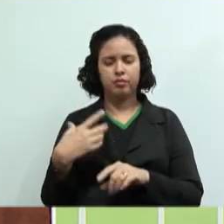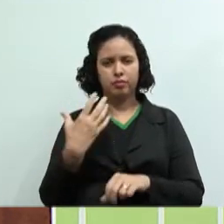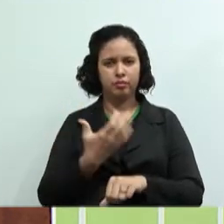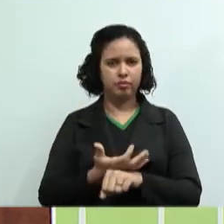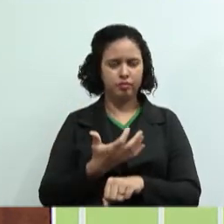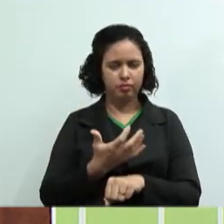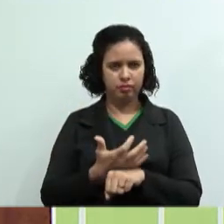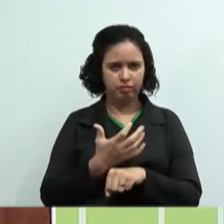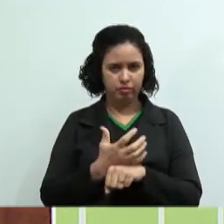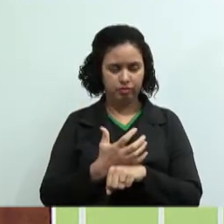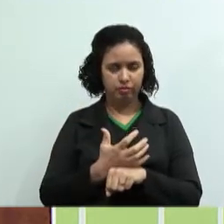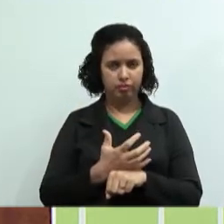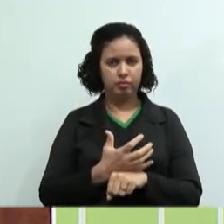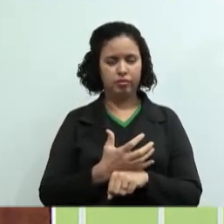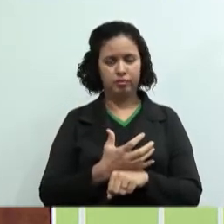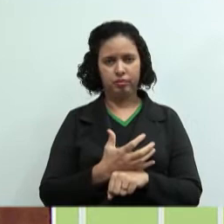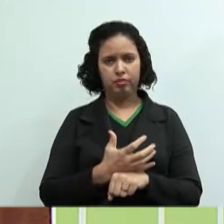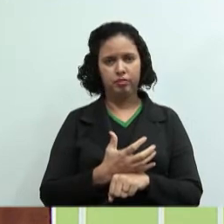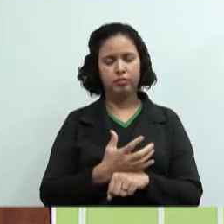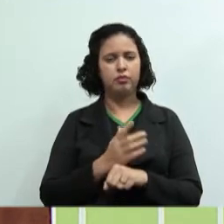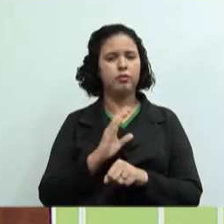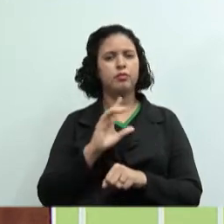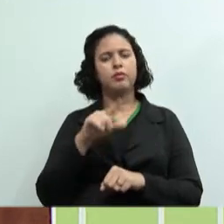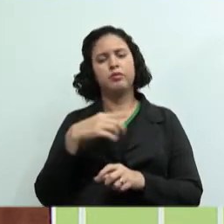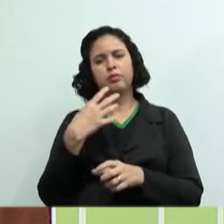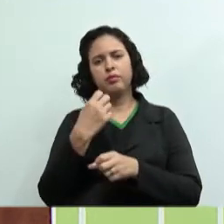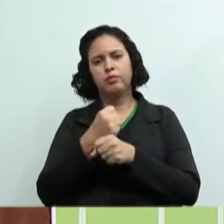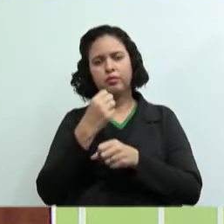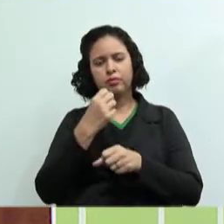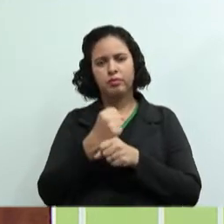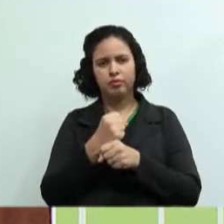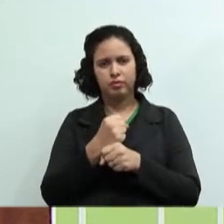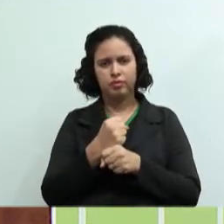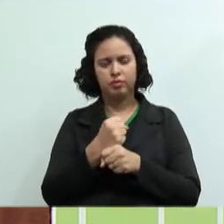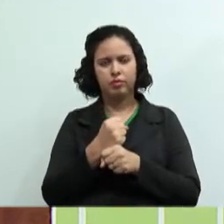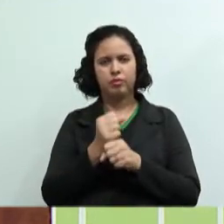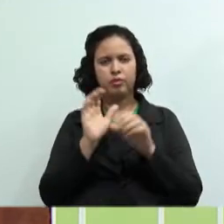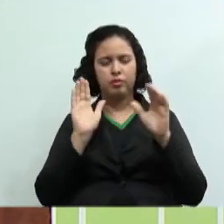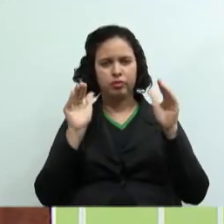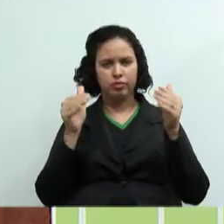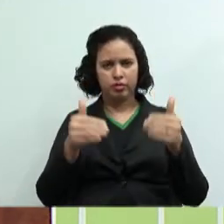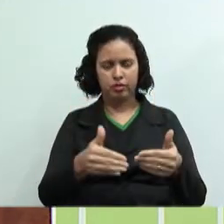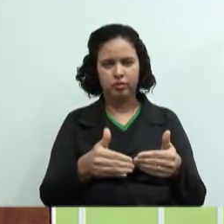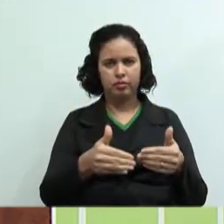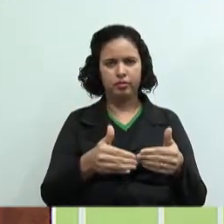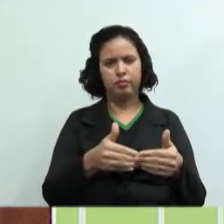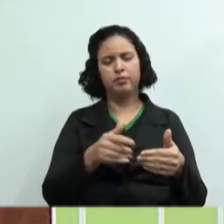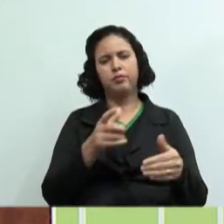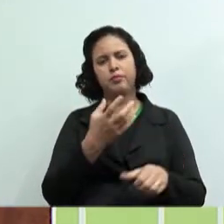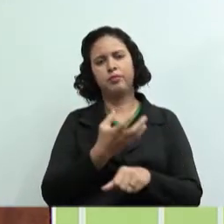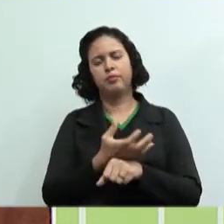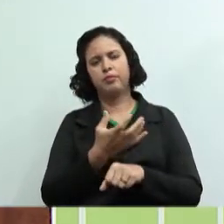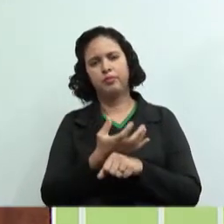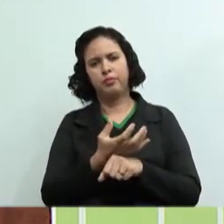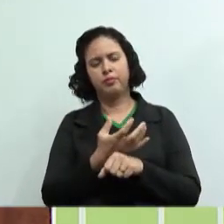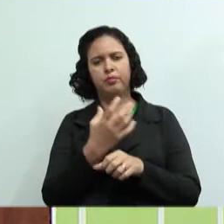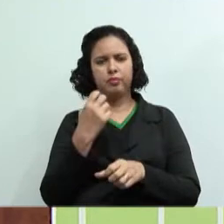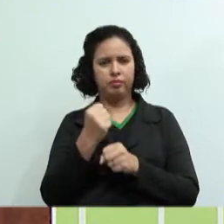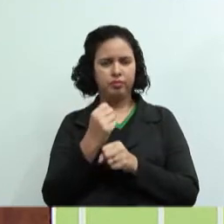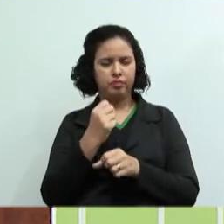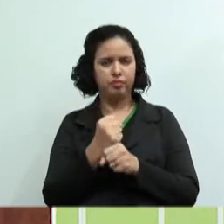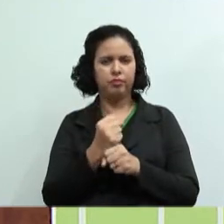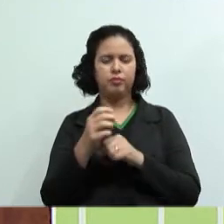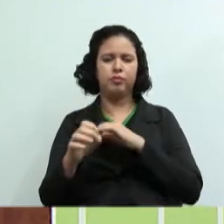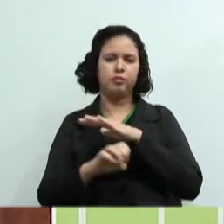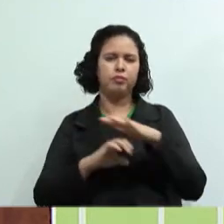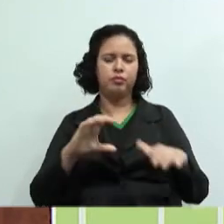contabilidade de custos, que será o nosso foco em contabilidade de empresas cooperativistas 2, eu preciso dessas informações para montar